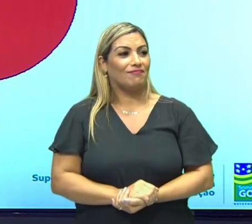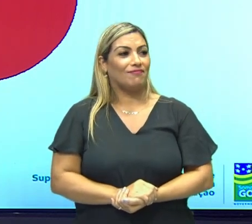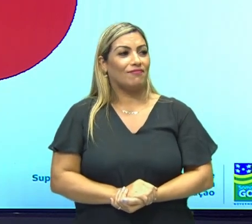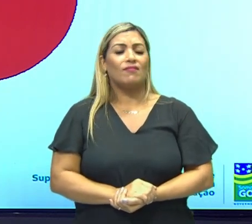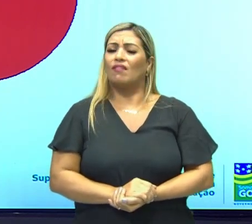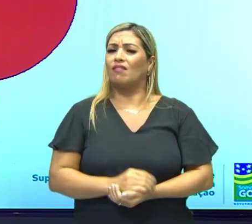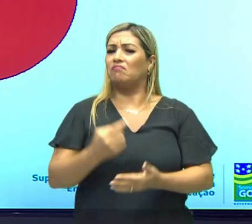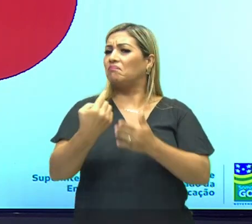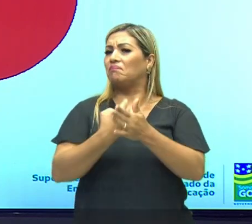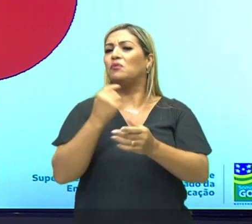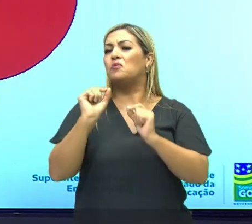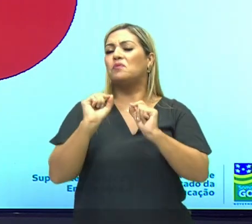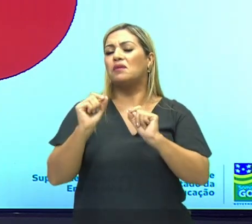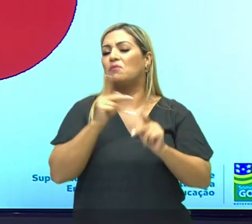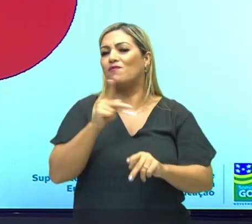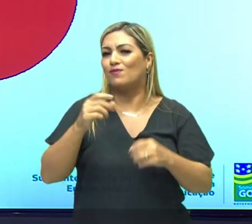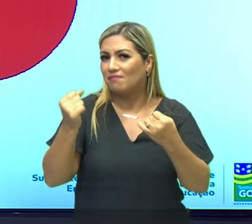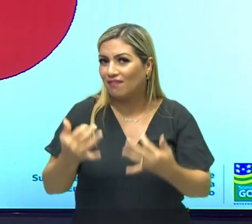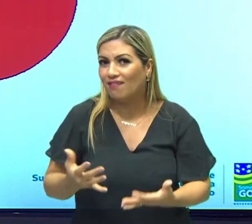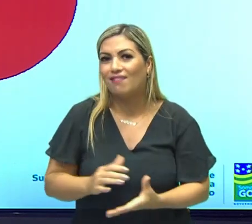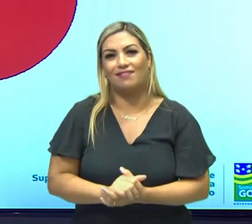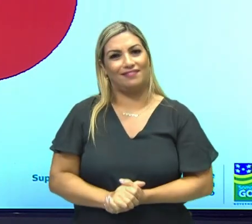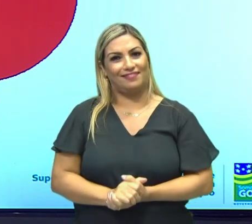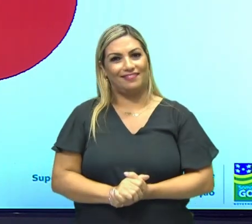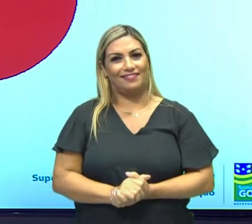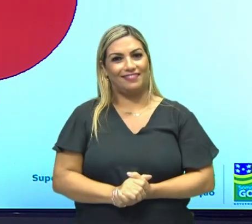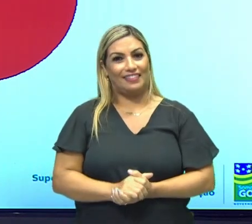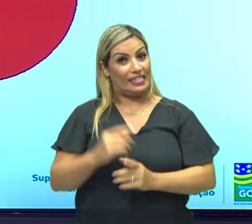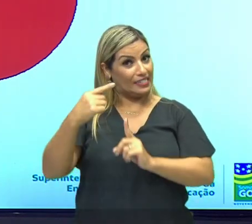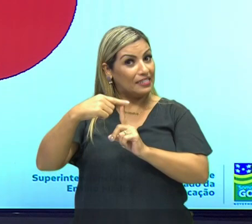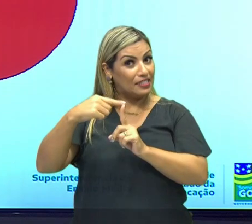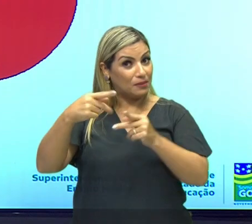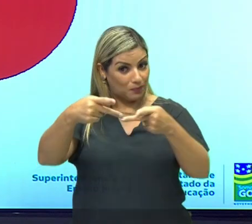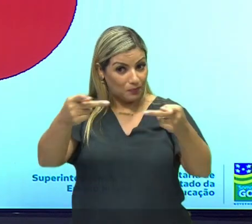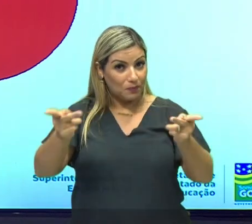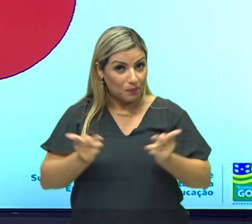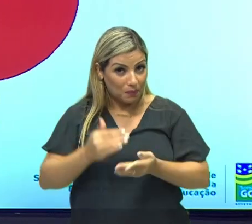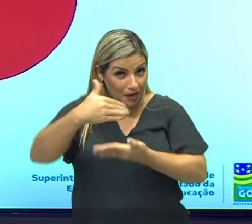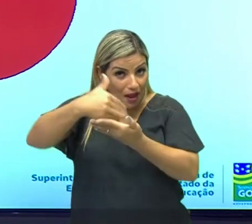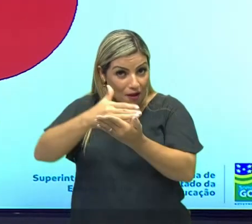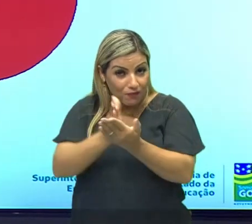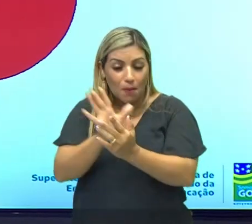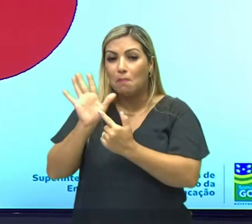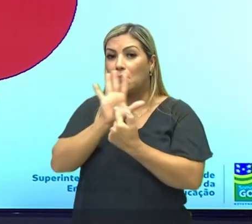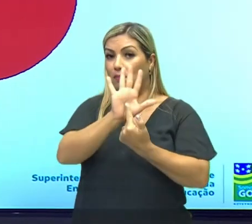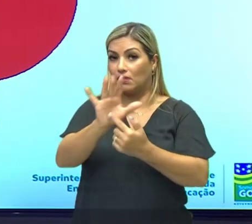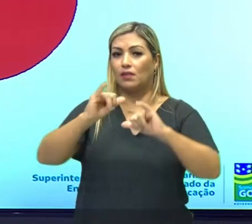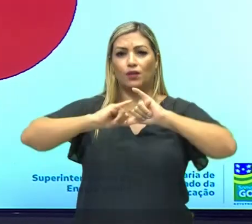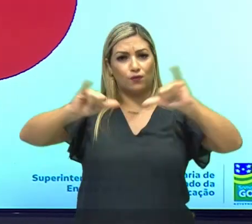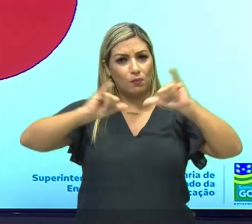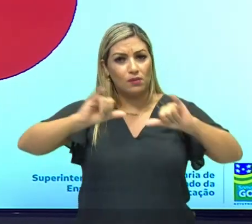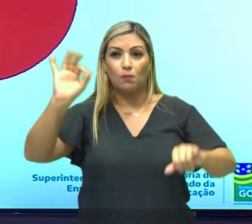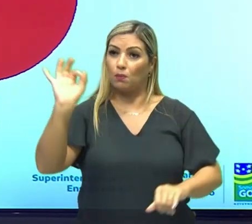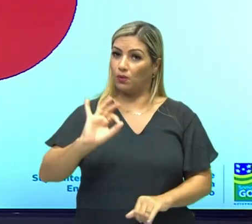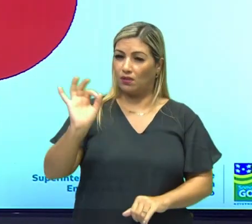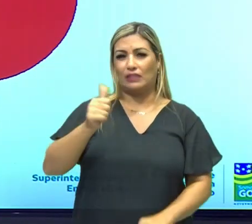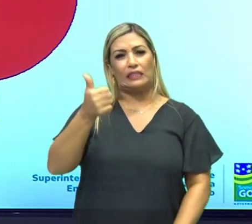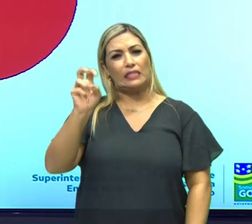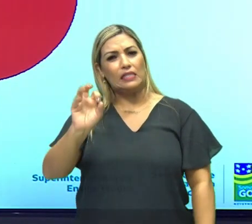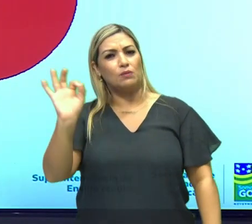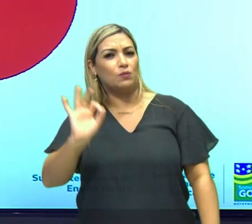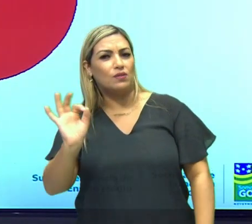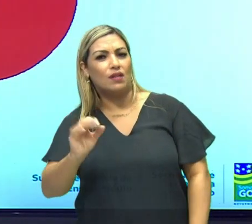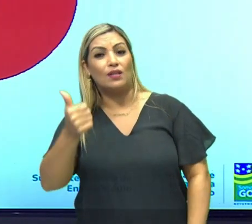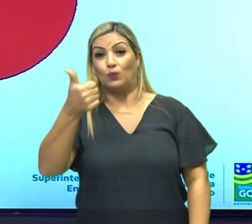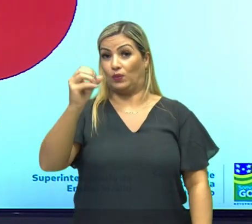que você está falando, professor? Que esse tipo de gráfico aqui, ó, apresenta as informações aqui, ó, percentual, quinze por cento, dez